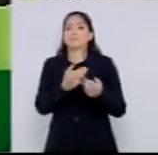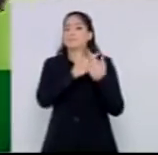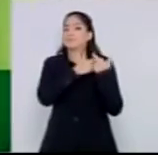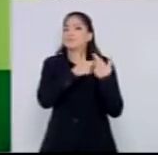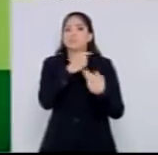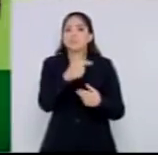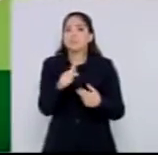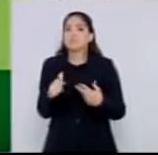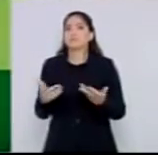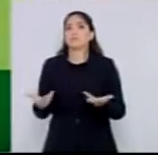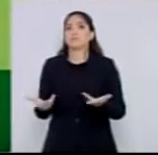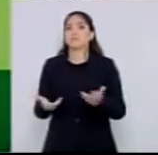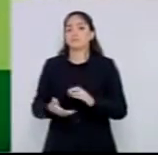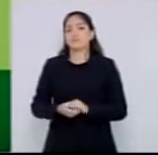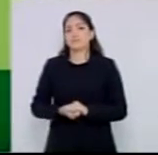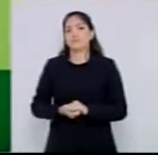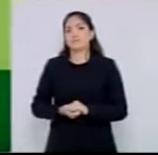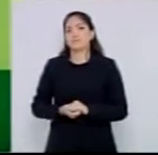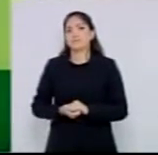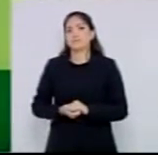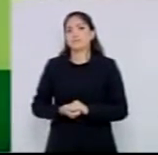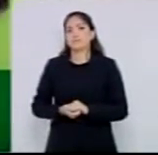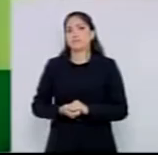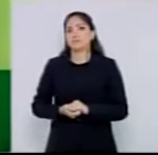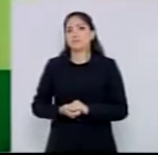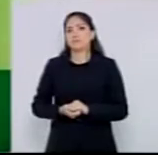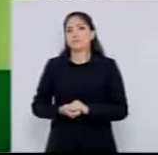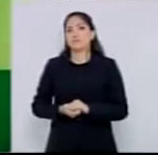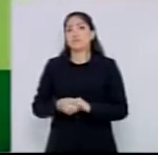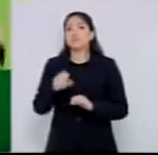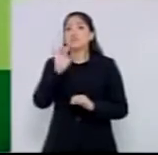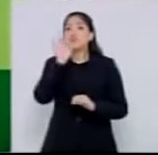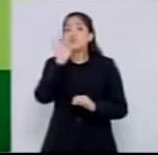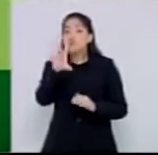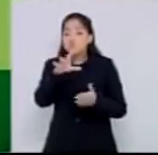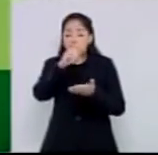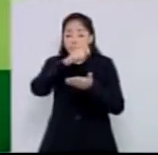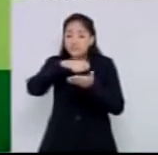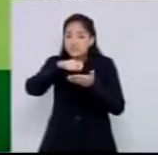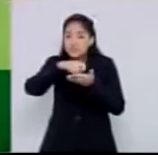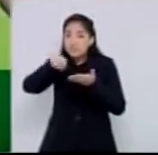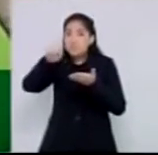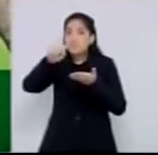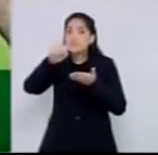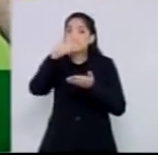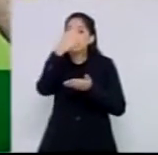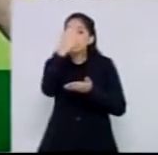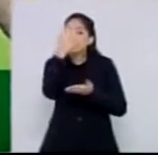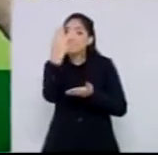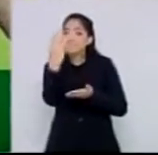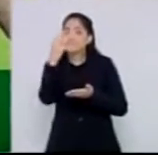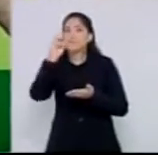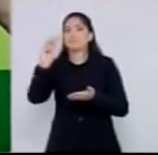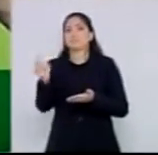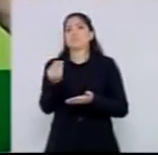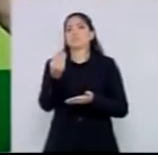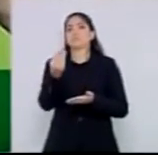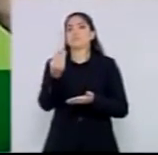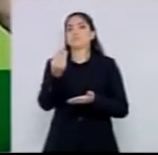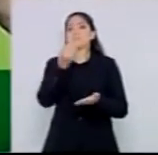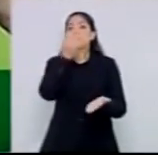governo, ele só conseguiu assinar 13 milhões, perdeu 7 milhões, 7!